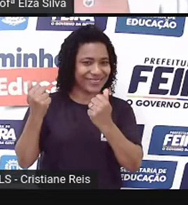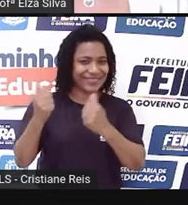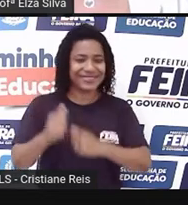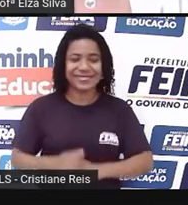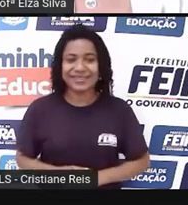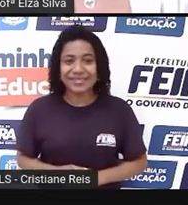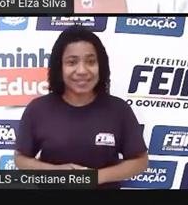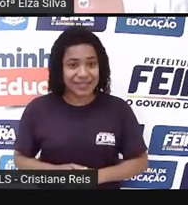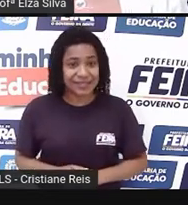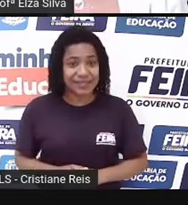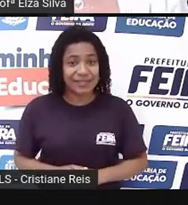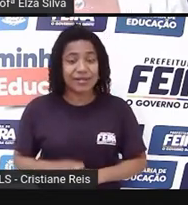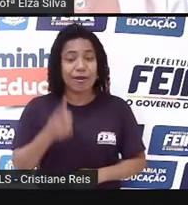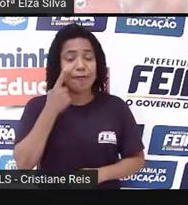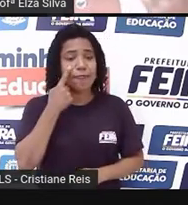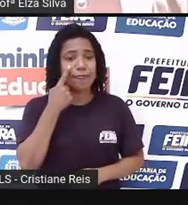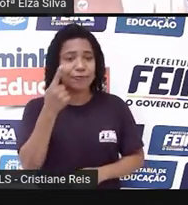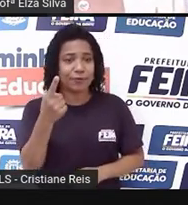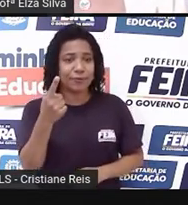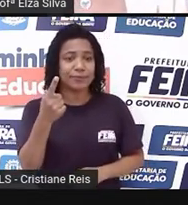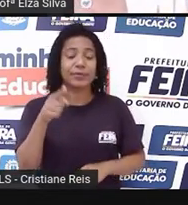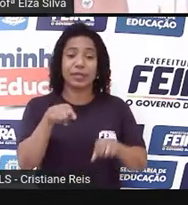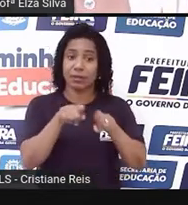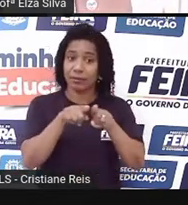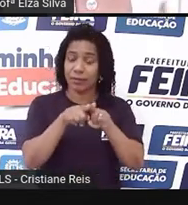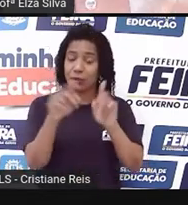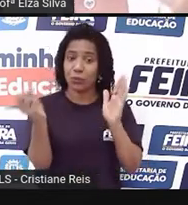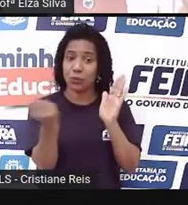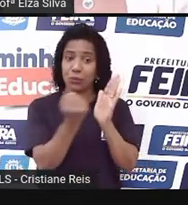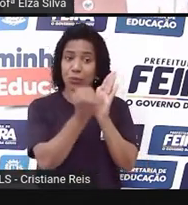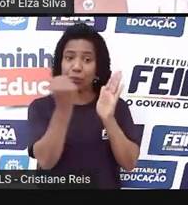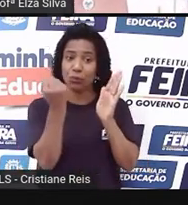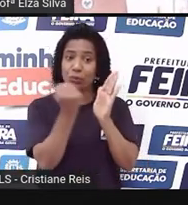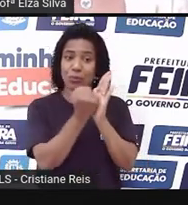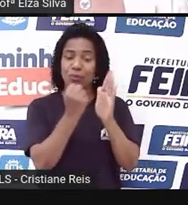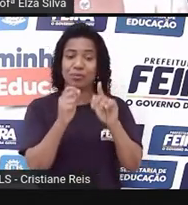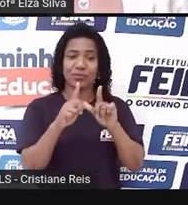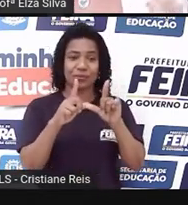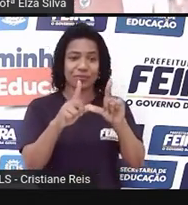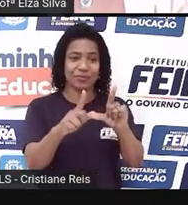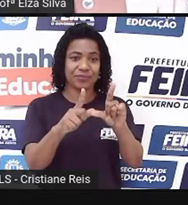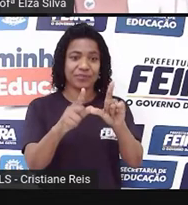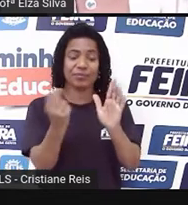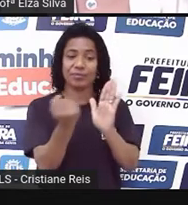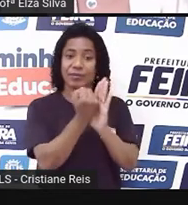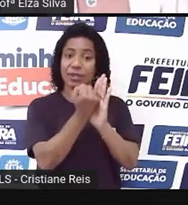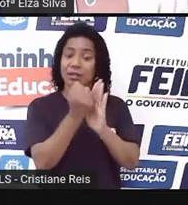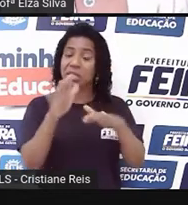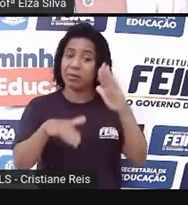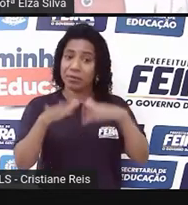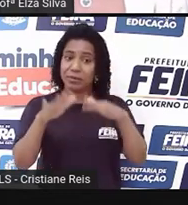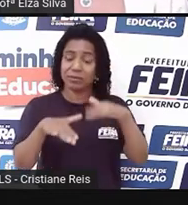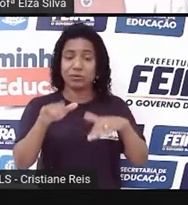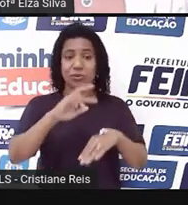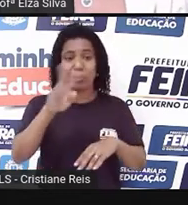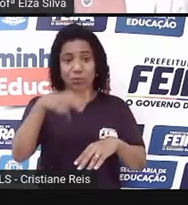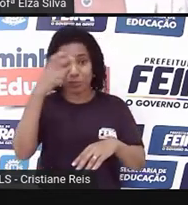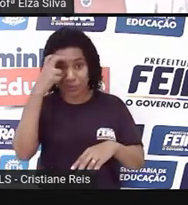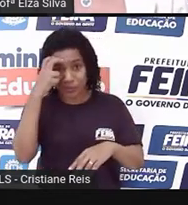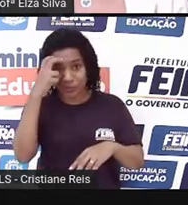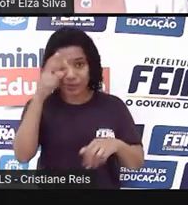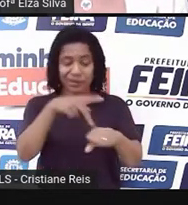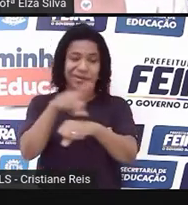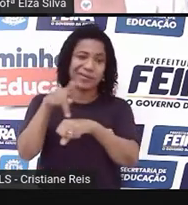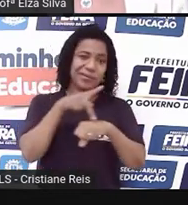os selos, né? Como eu disse antes, isso vai depender muito de país para país, de cultura para cultura. Inclusive, existe